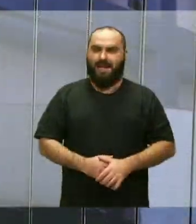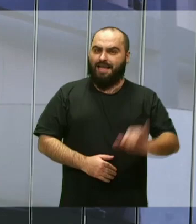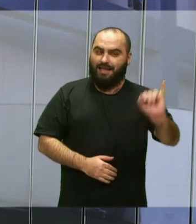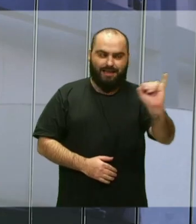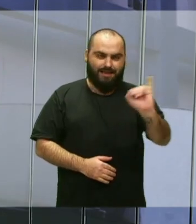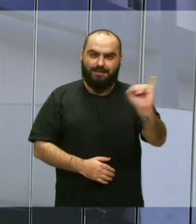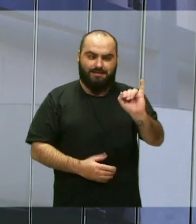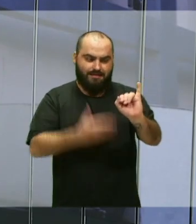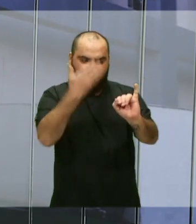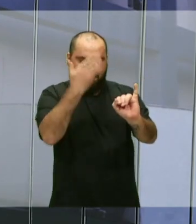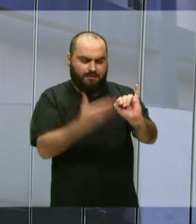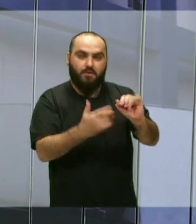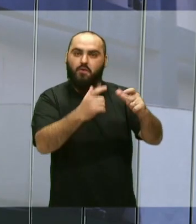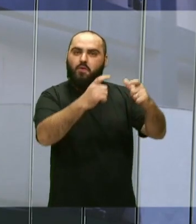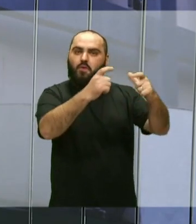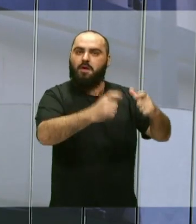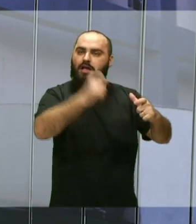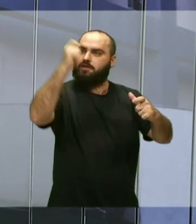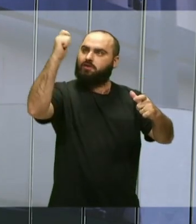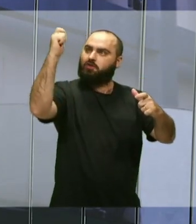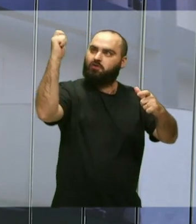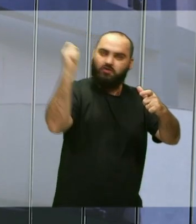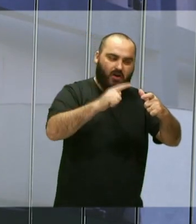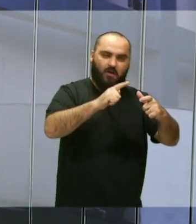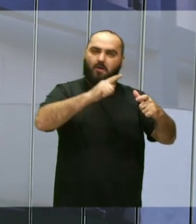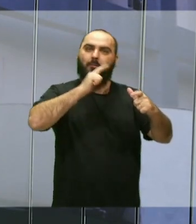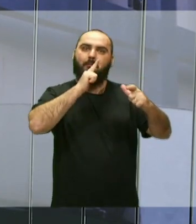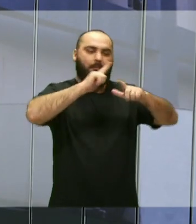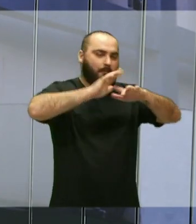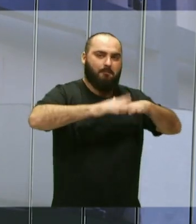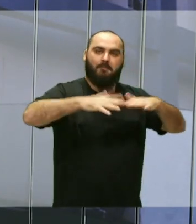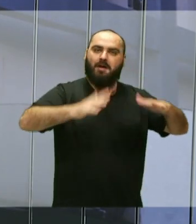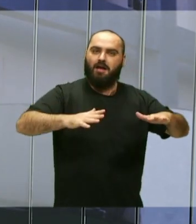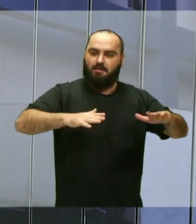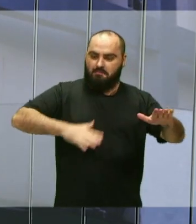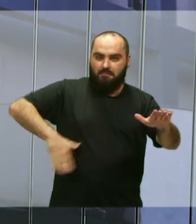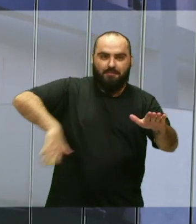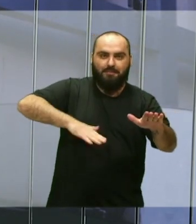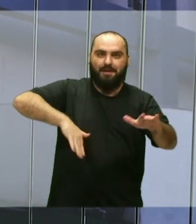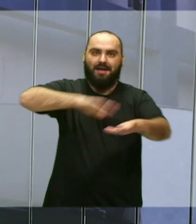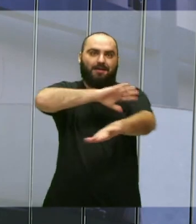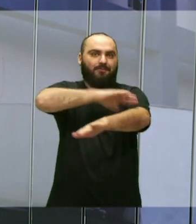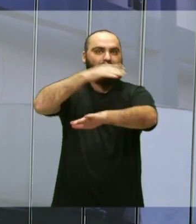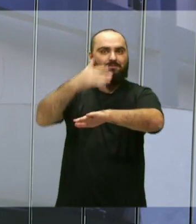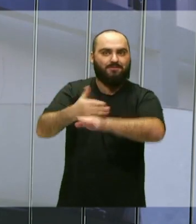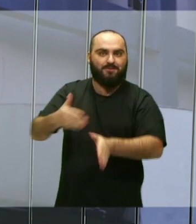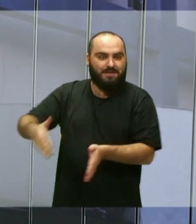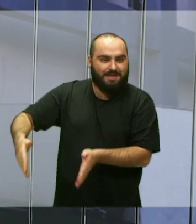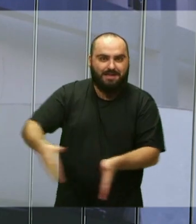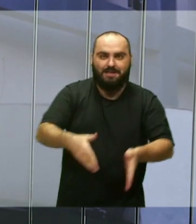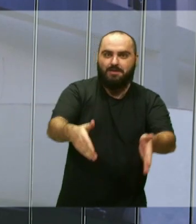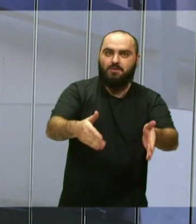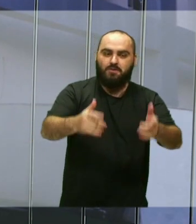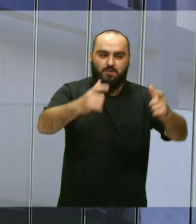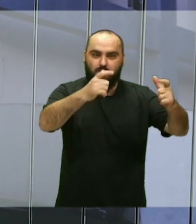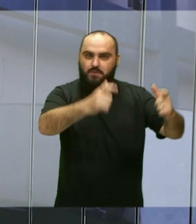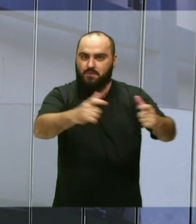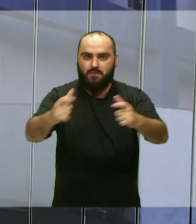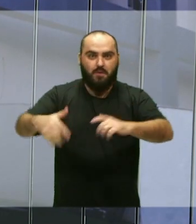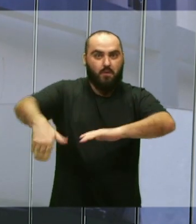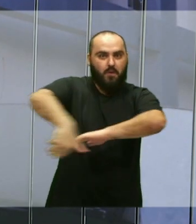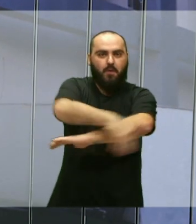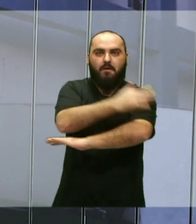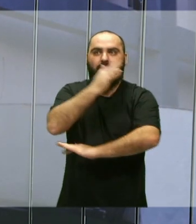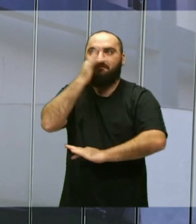Itajaí é uma terra de sol e mar. Temos praias, morros, rios e ruas floridas que encantam os